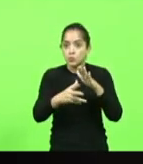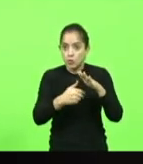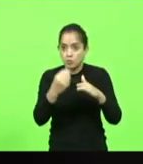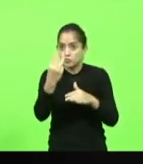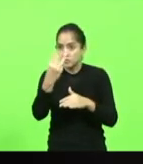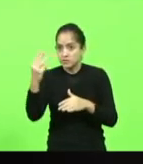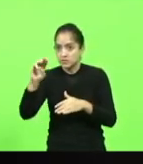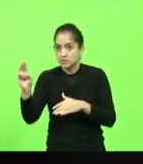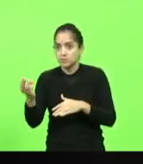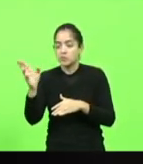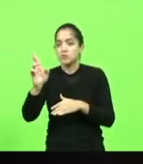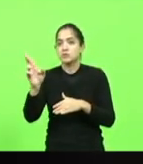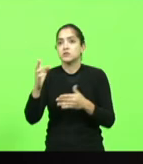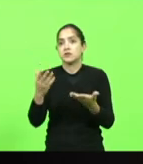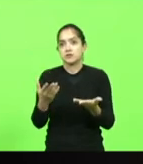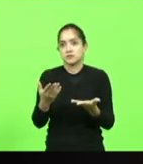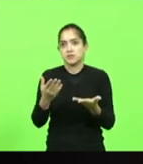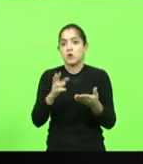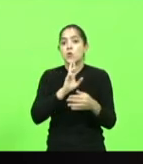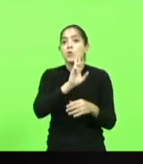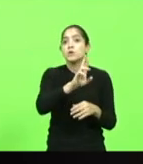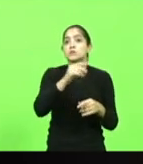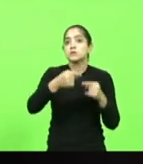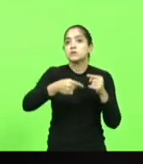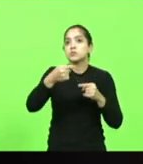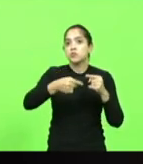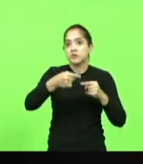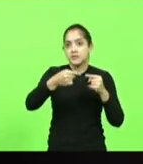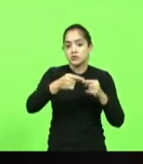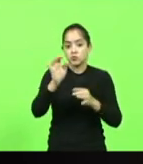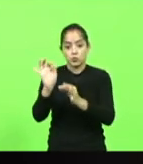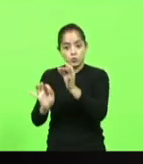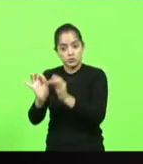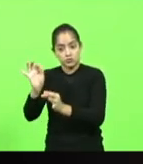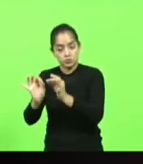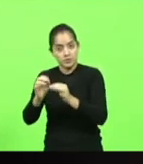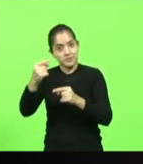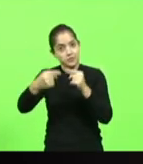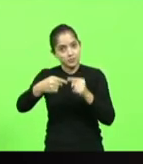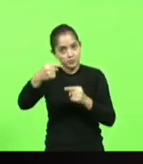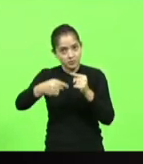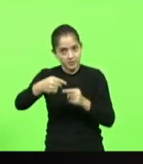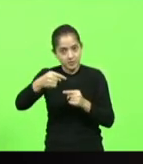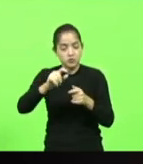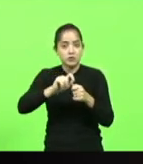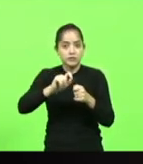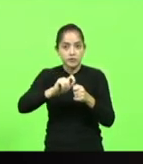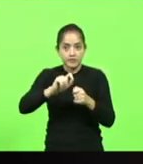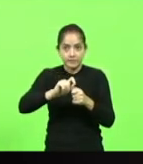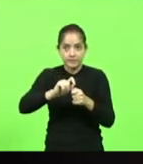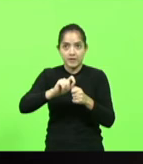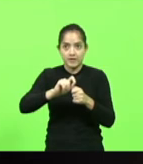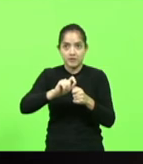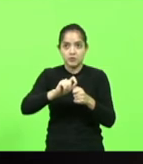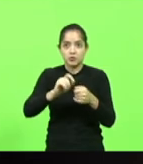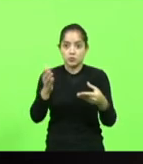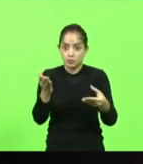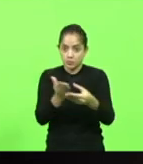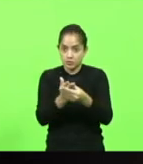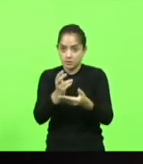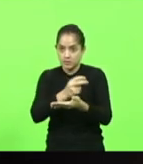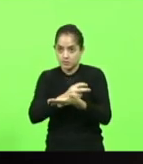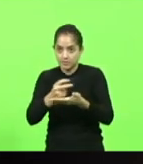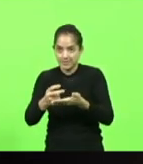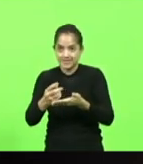não é que o resultado político, o julgamento político que foi feito no processo de impeachment na semana